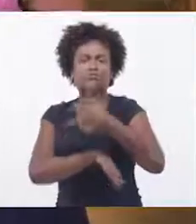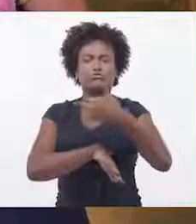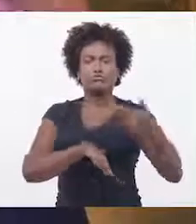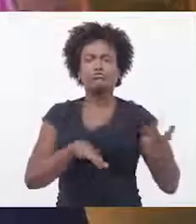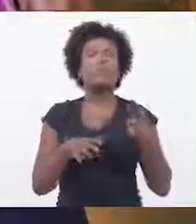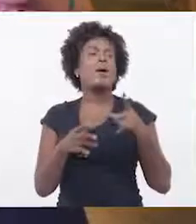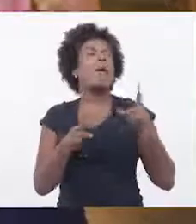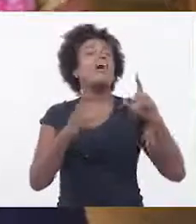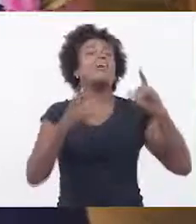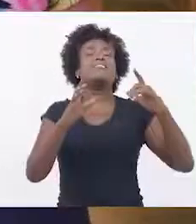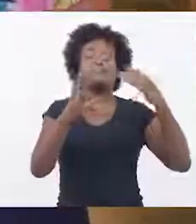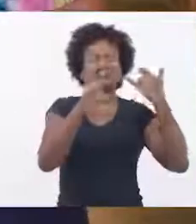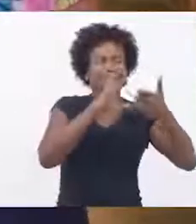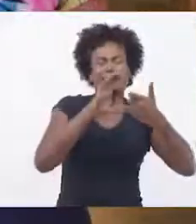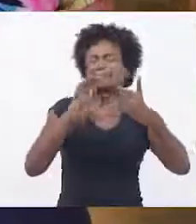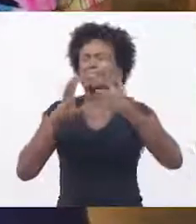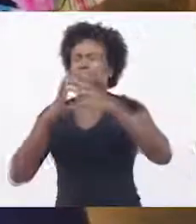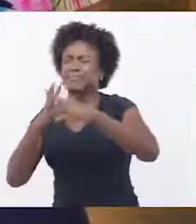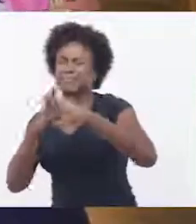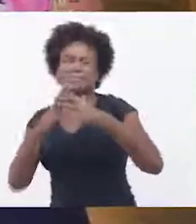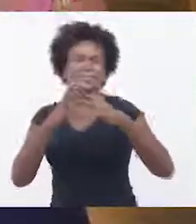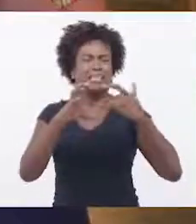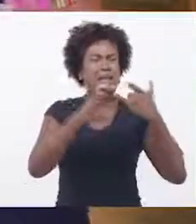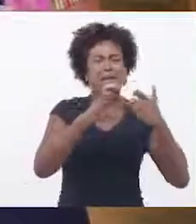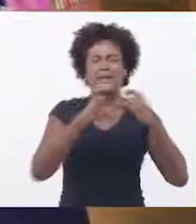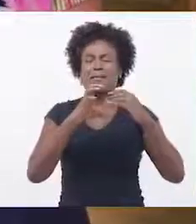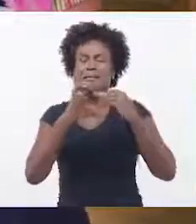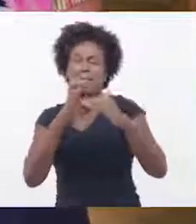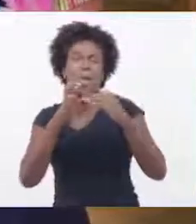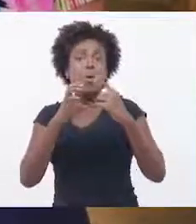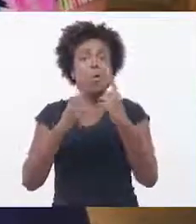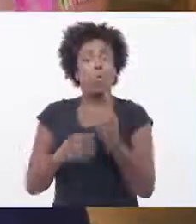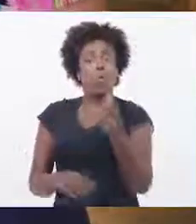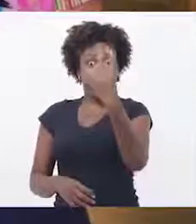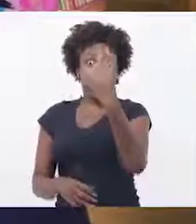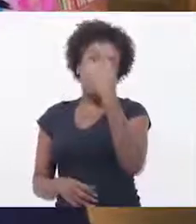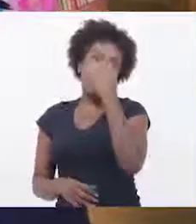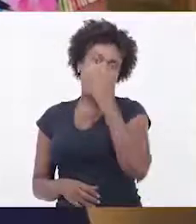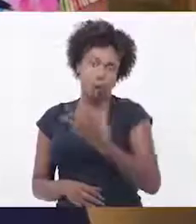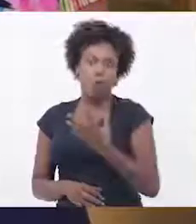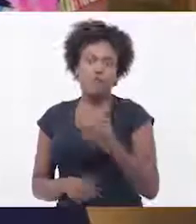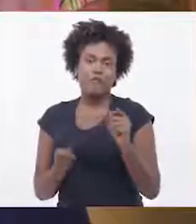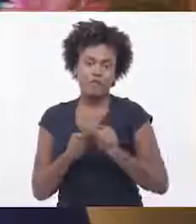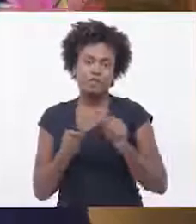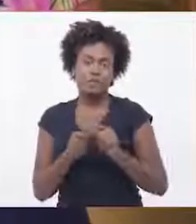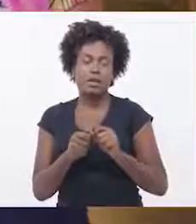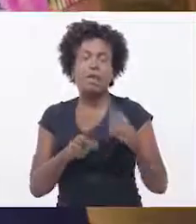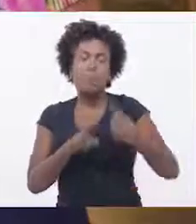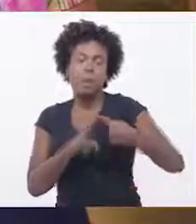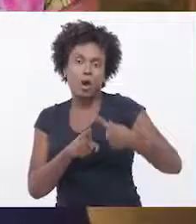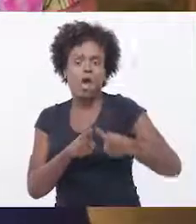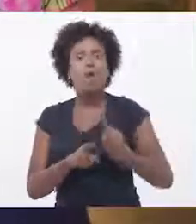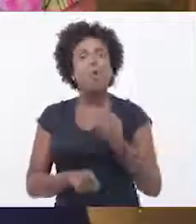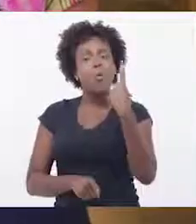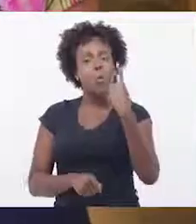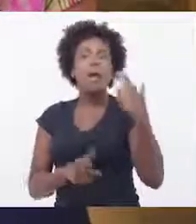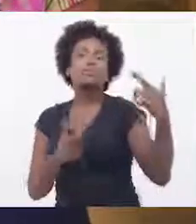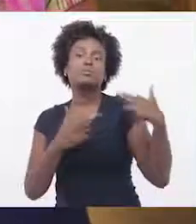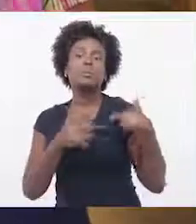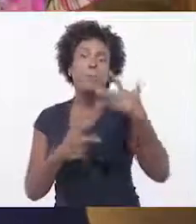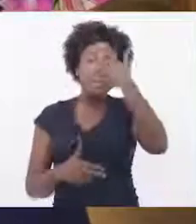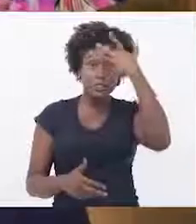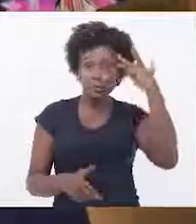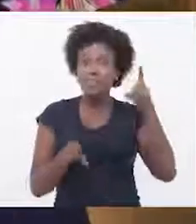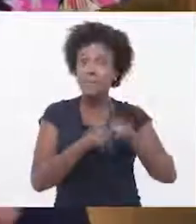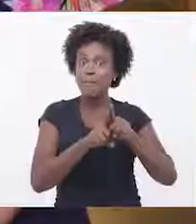tem um que mandou mensagem aqui, um mandou no WhatsApp do outro, outro mandou no e-mail. E é muito importante você ter sempre uma pessoa responsável para estar fazendo sempre o contato com